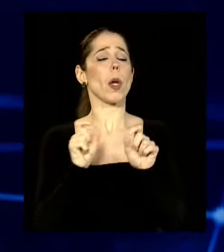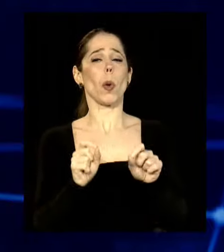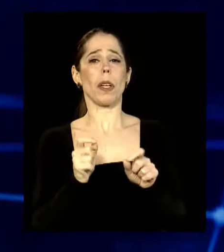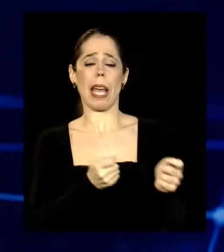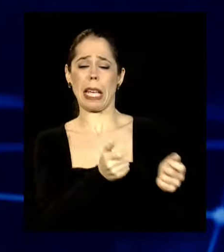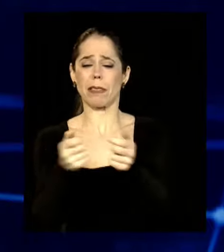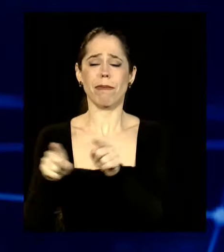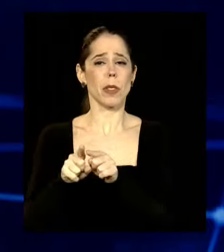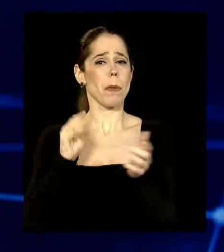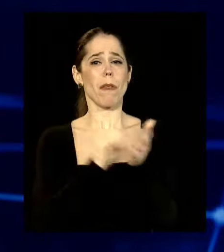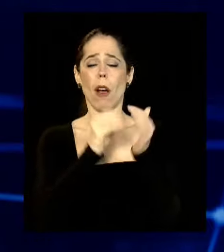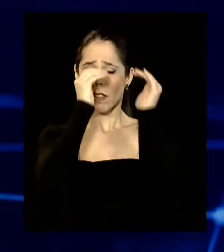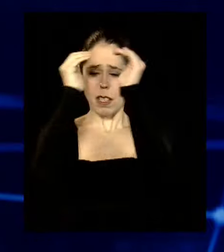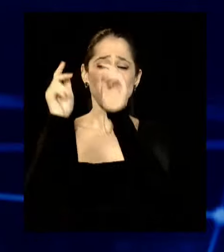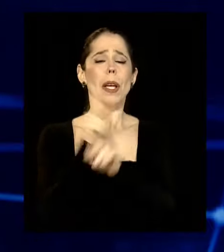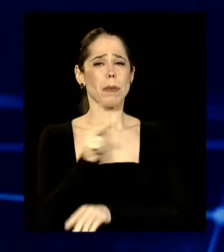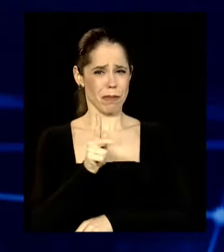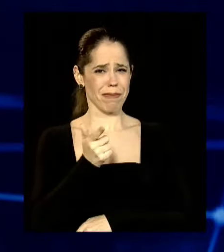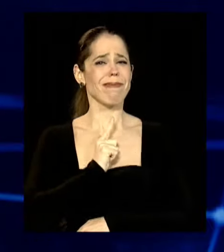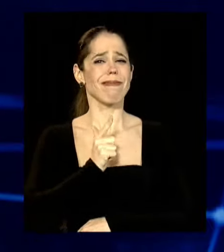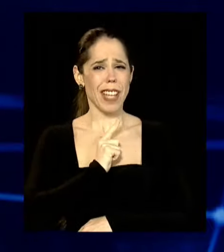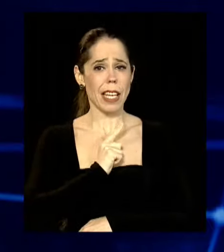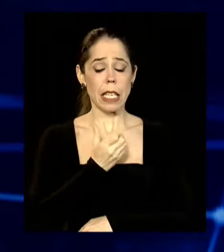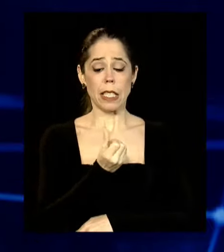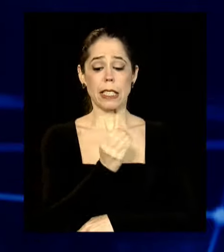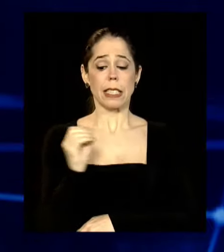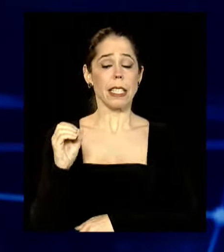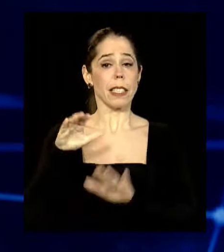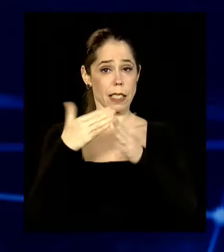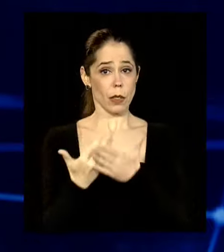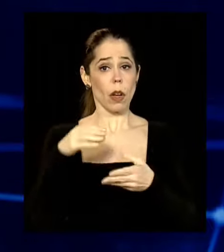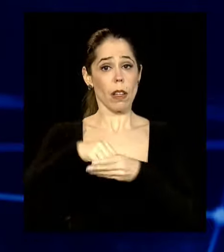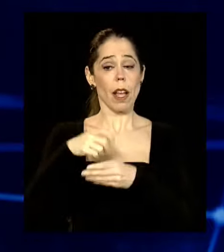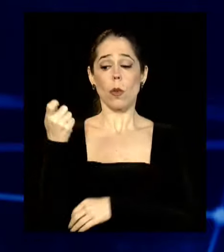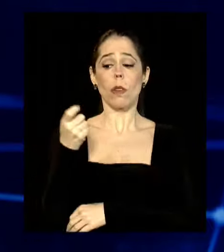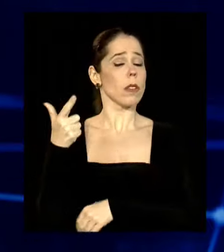escolas no Rio Grande do Sul que estão sem banheiros acessíveis. porque, longe do